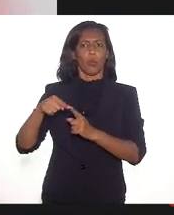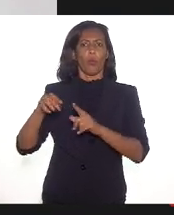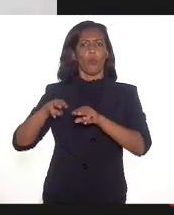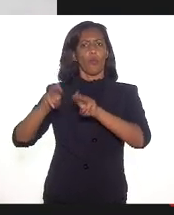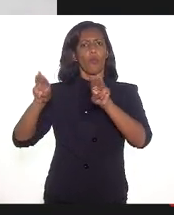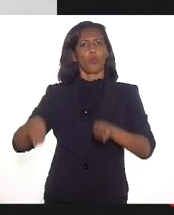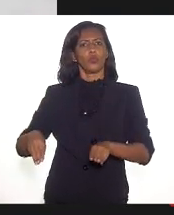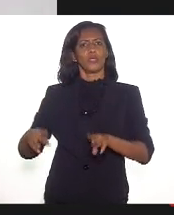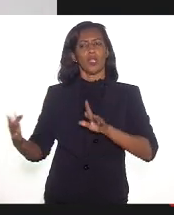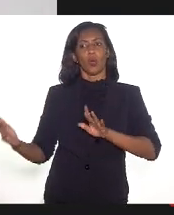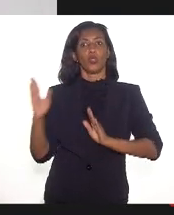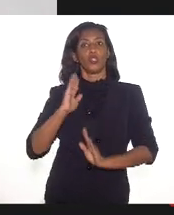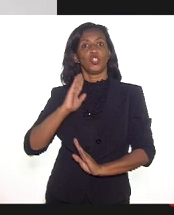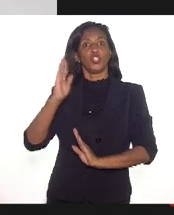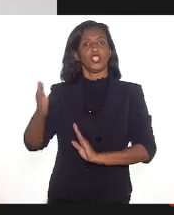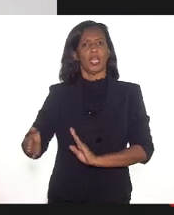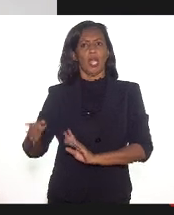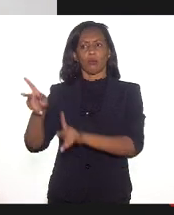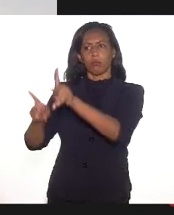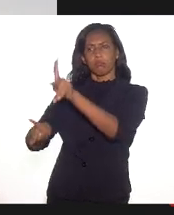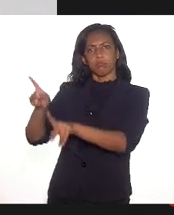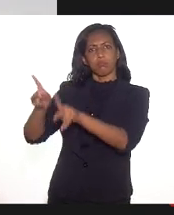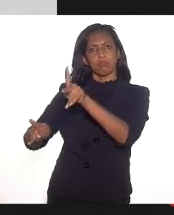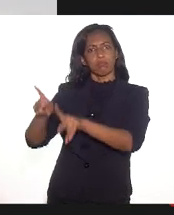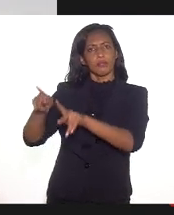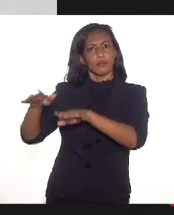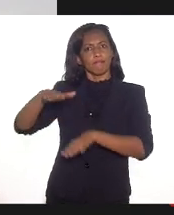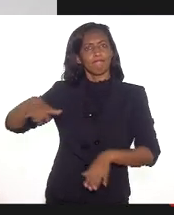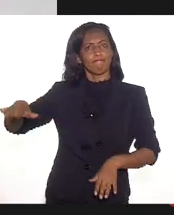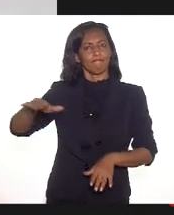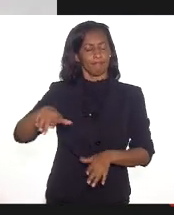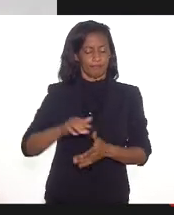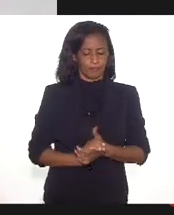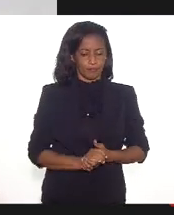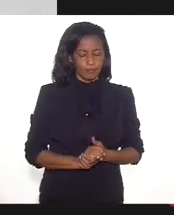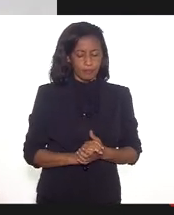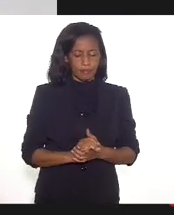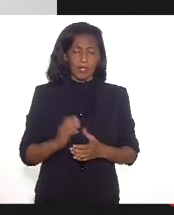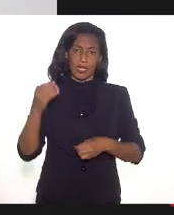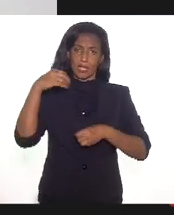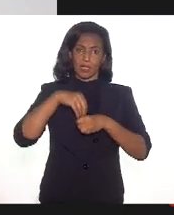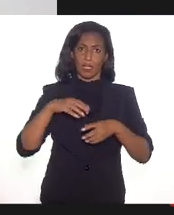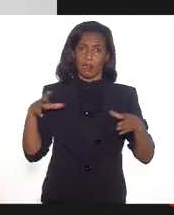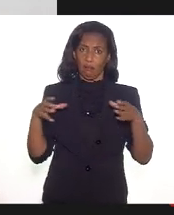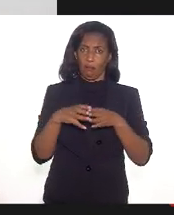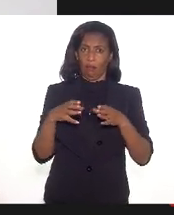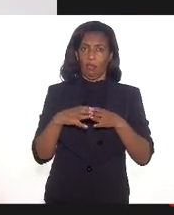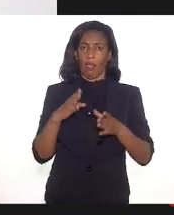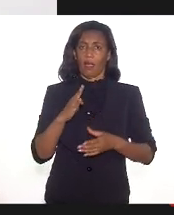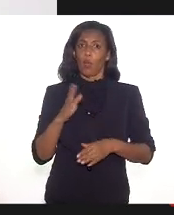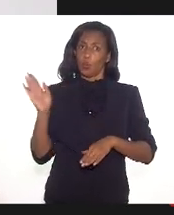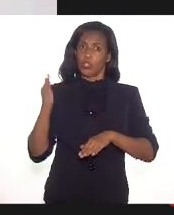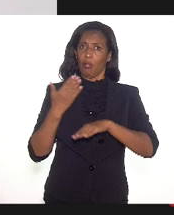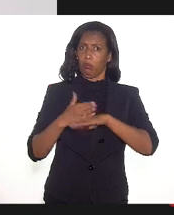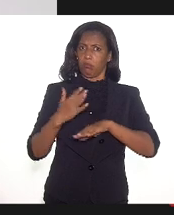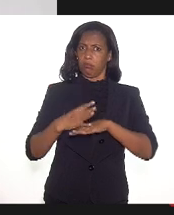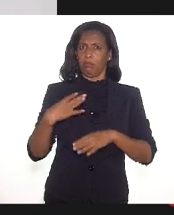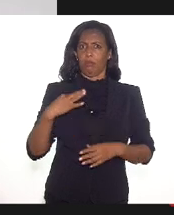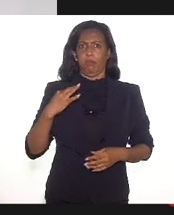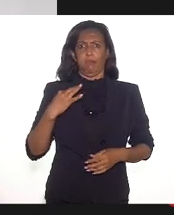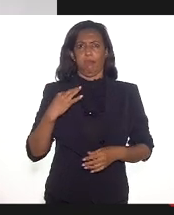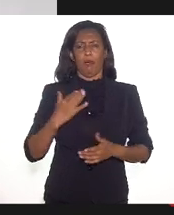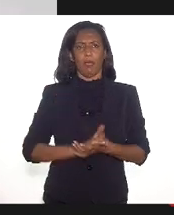museu diretamente com o público. E, dentro, acho que, desse grupo de profissionais que a gente falou, de fato, os bolsistas e estagiários acabam sendo,